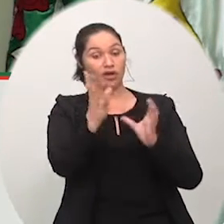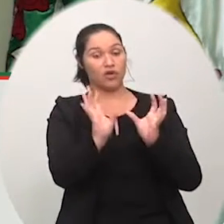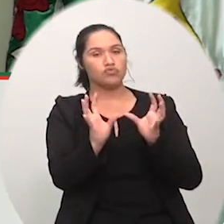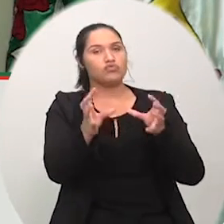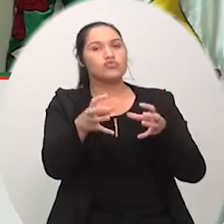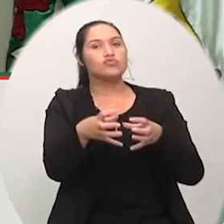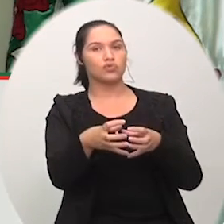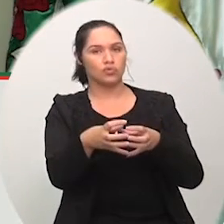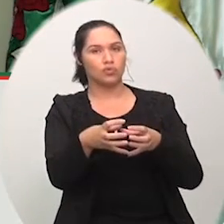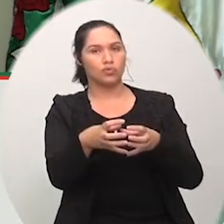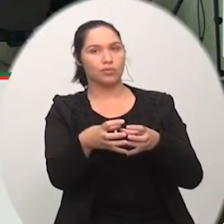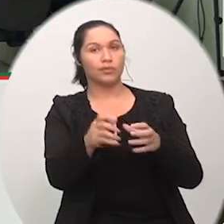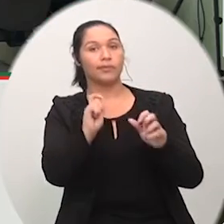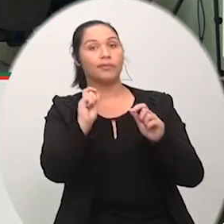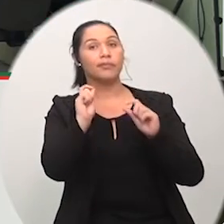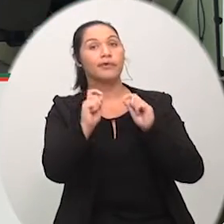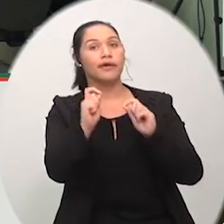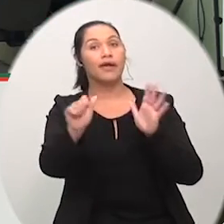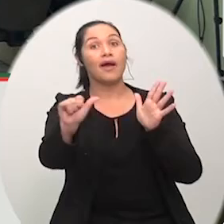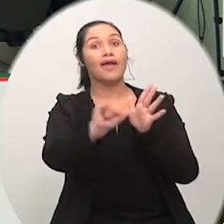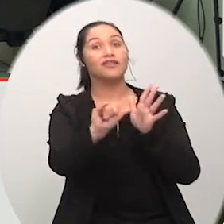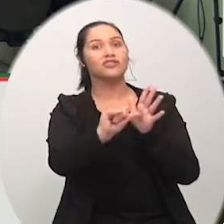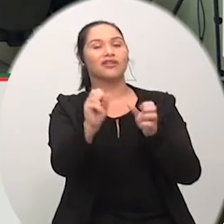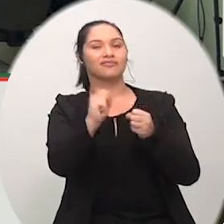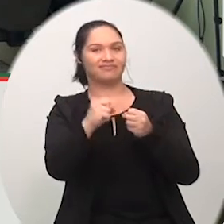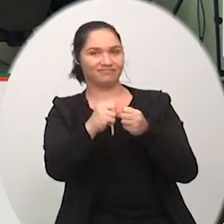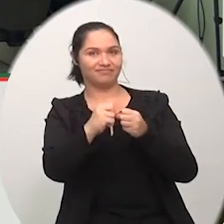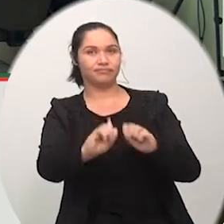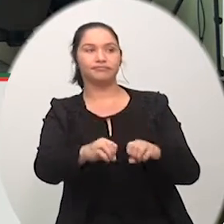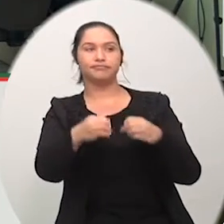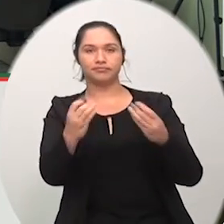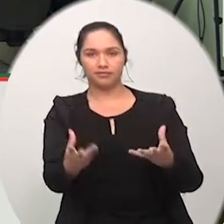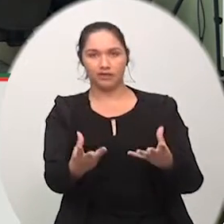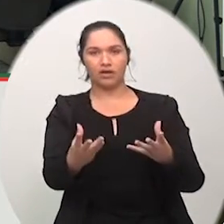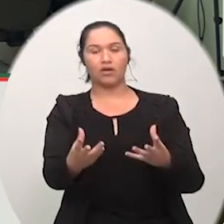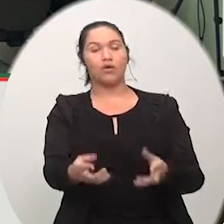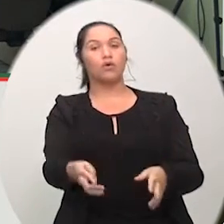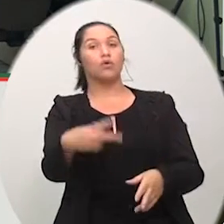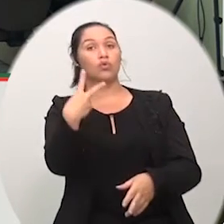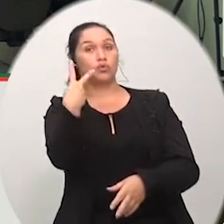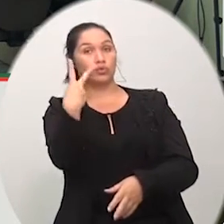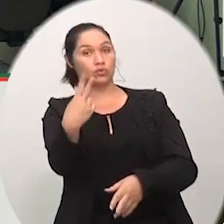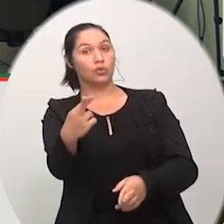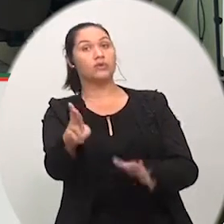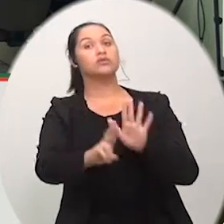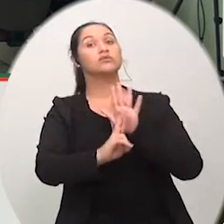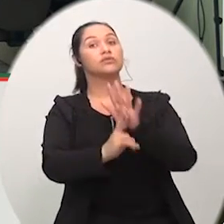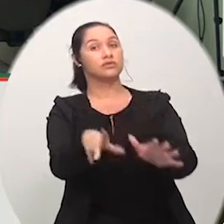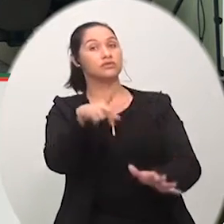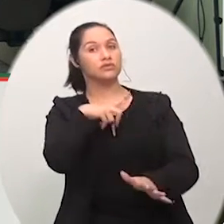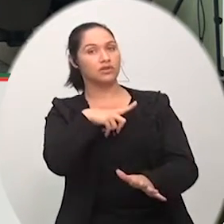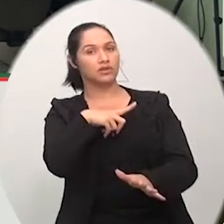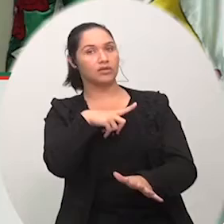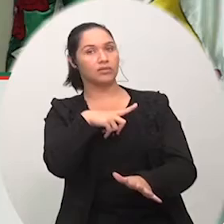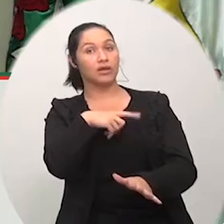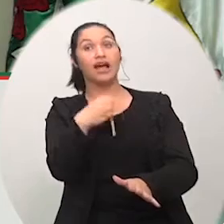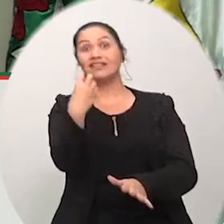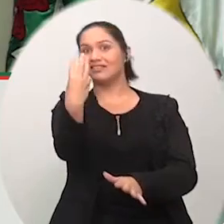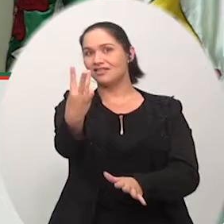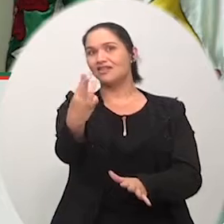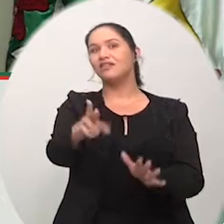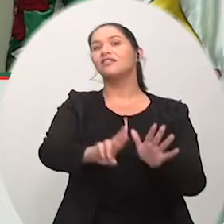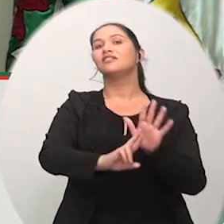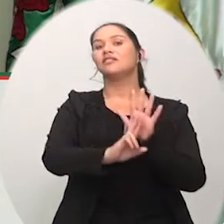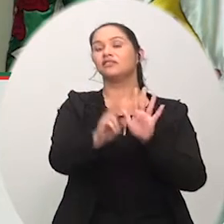não deixar isso acontecer. Então, nós estamos bem representados em relação a isso, acho que nós não precisamos ficar preocupados. Três vereadores que vão nos